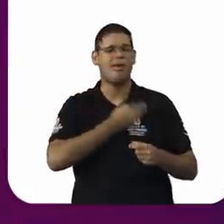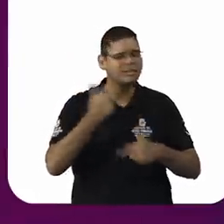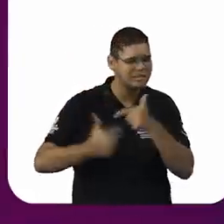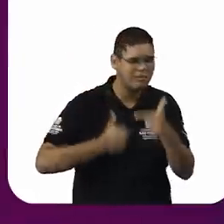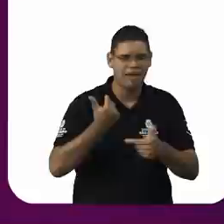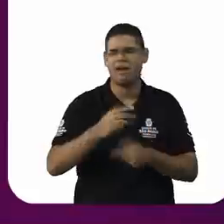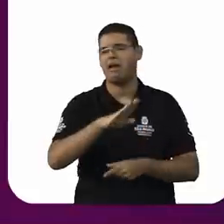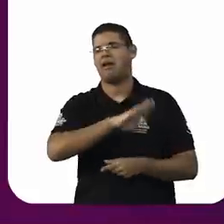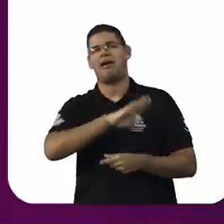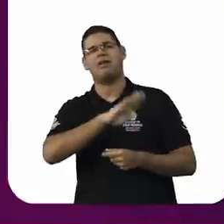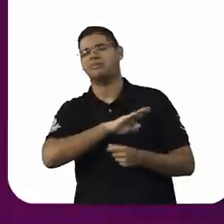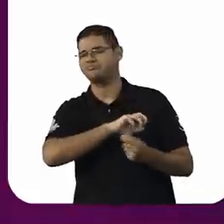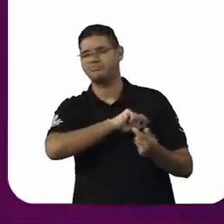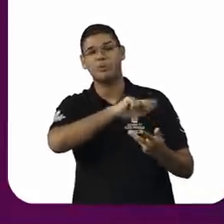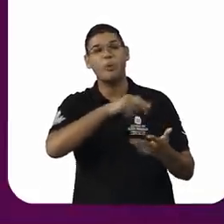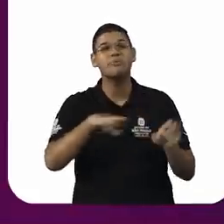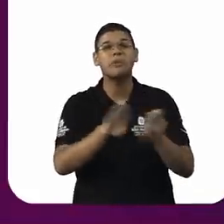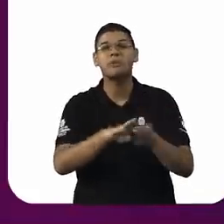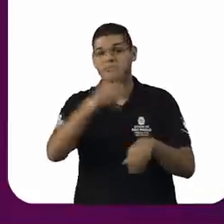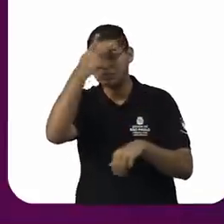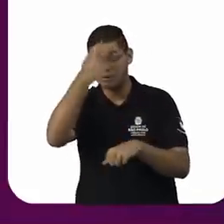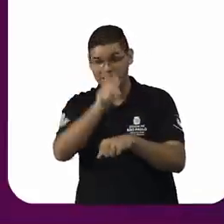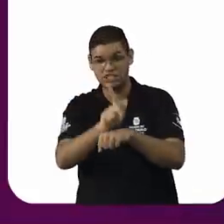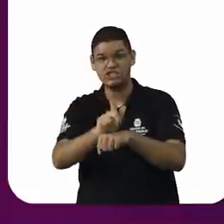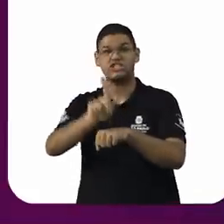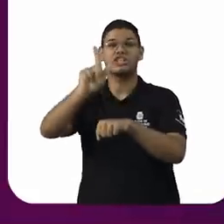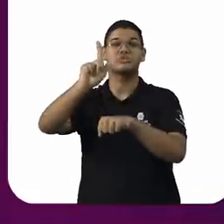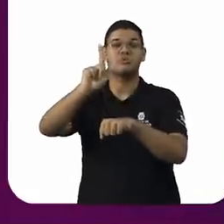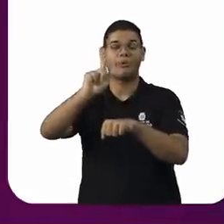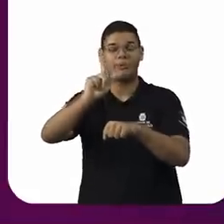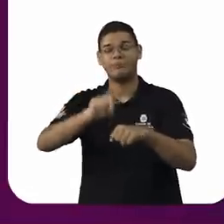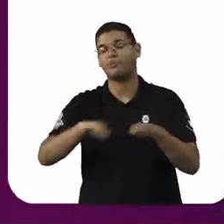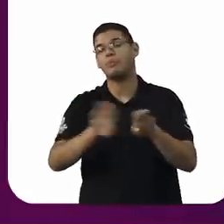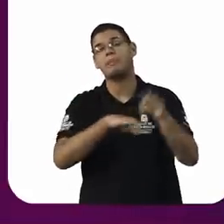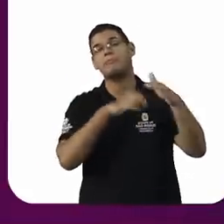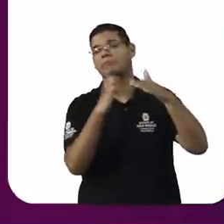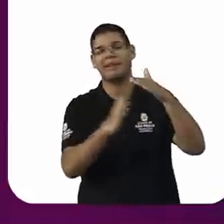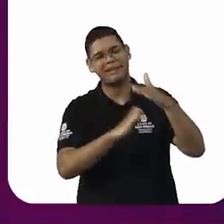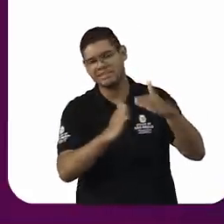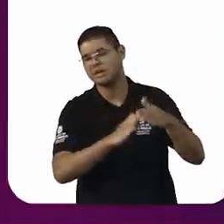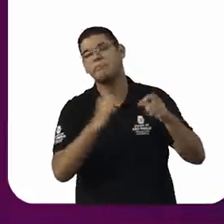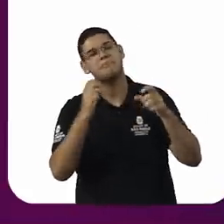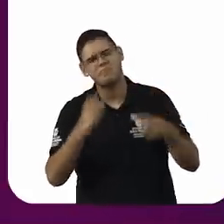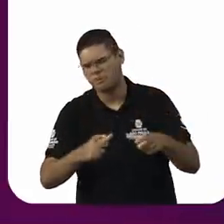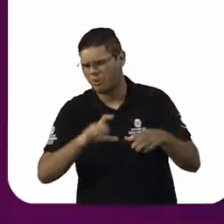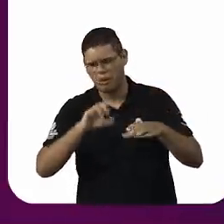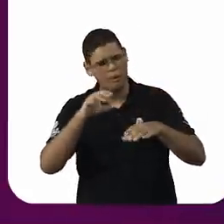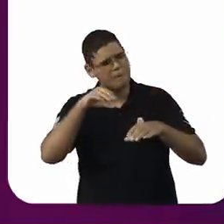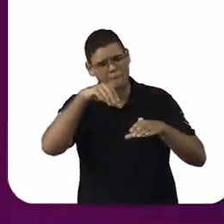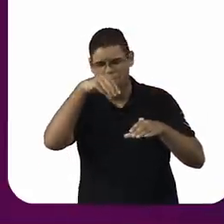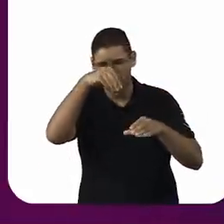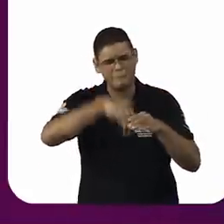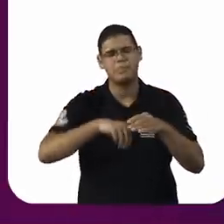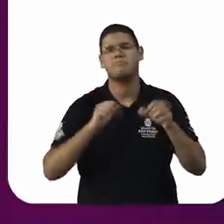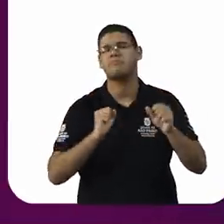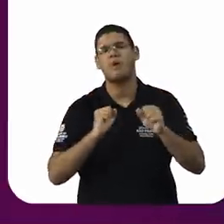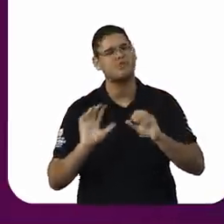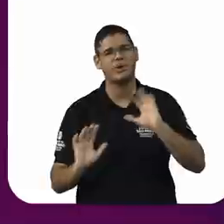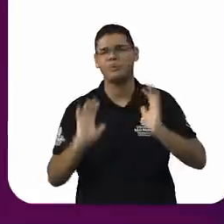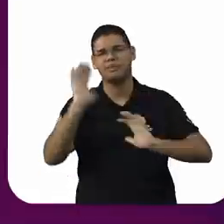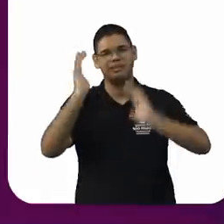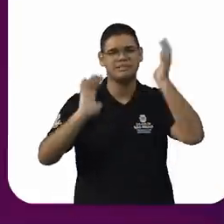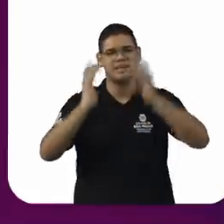gestor e uma empresa terceirizada, entre um cliente e determinada trabalhadora. O que a gente